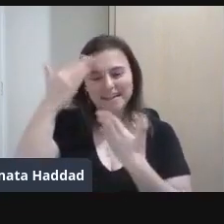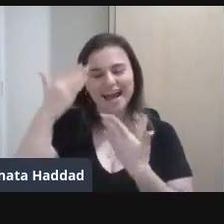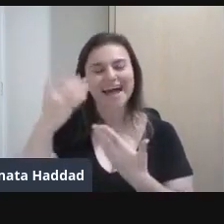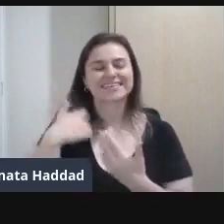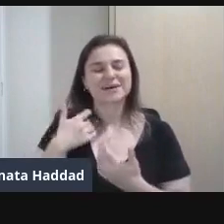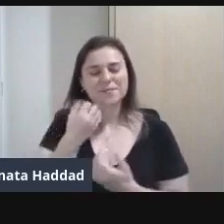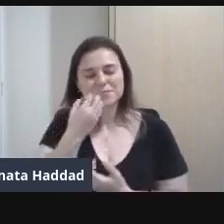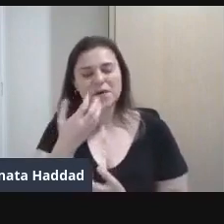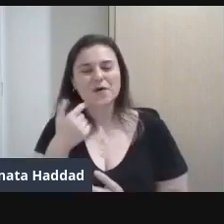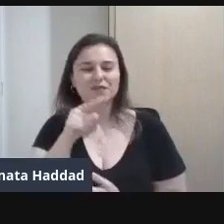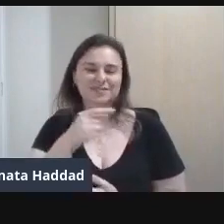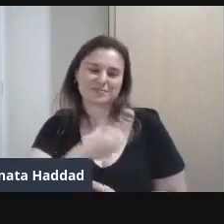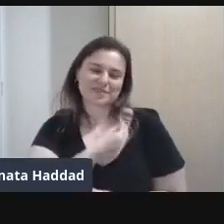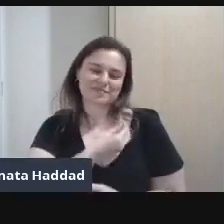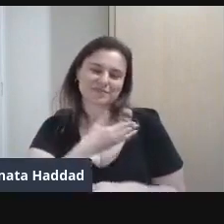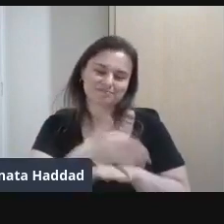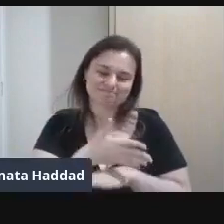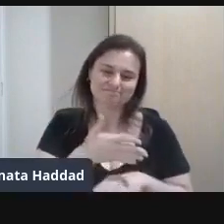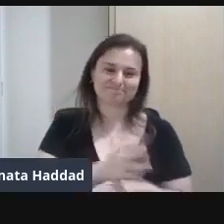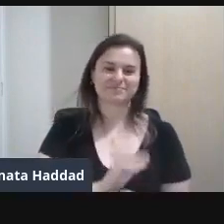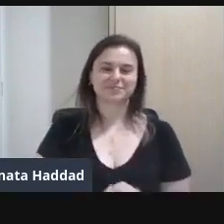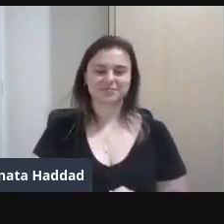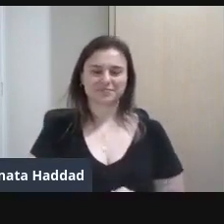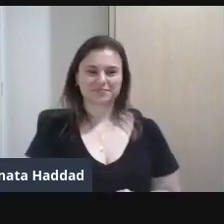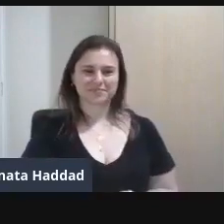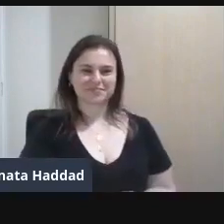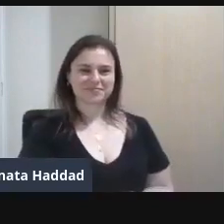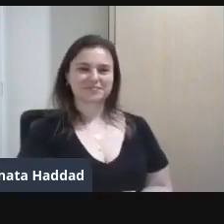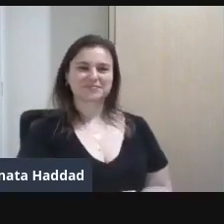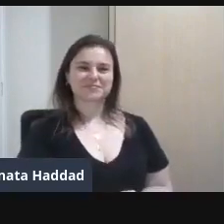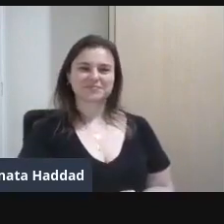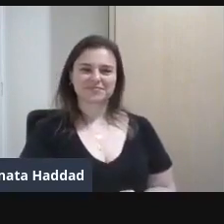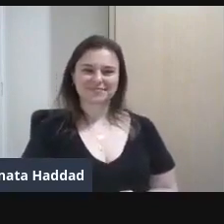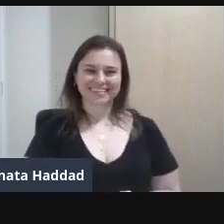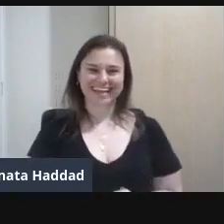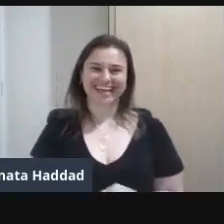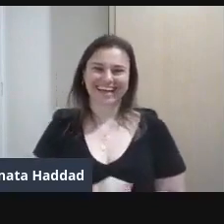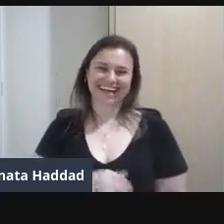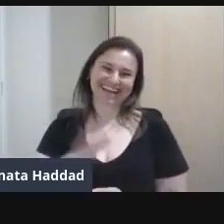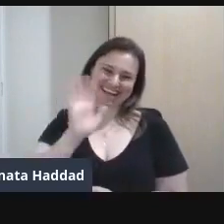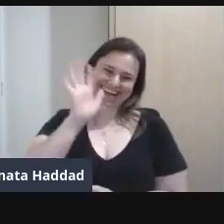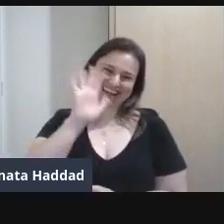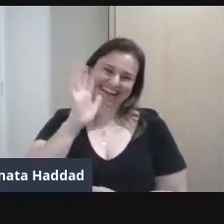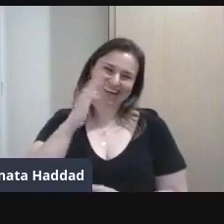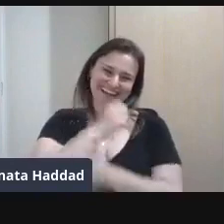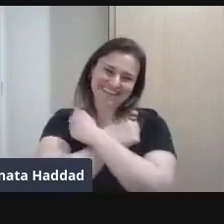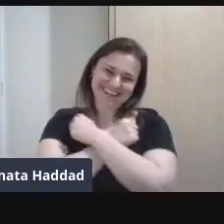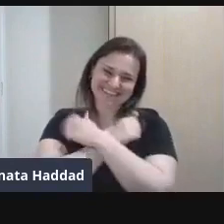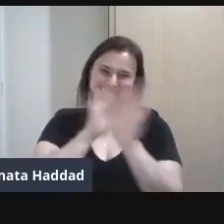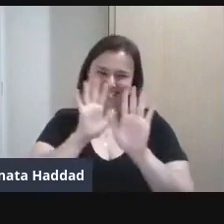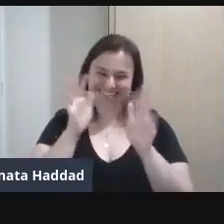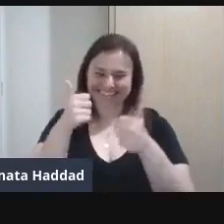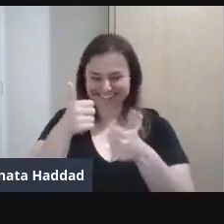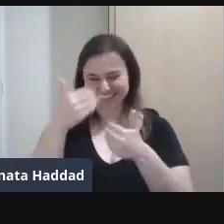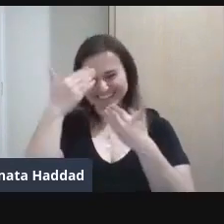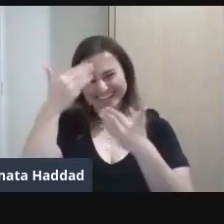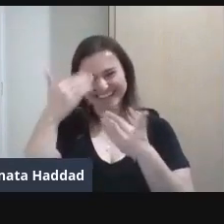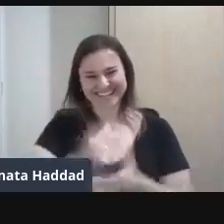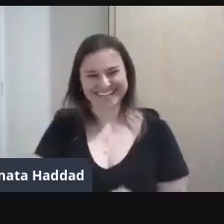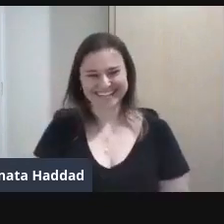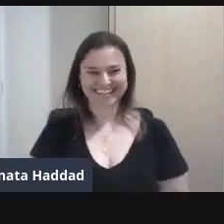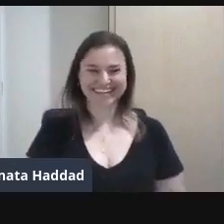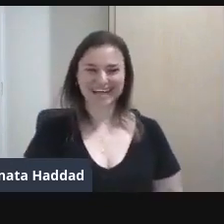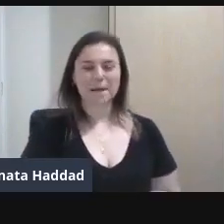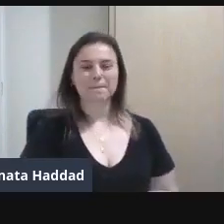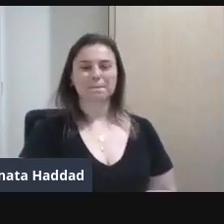conosco Muito legal Abraça a amiga intérprete Ana Paula Viu? Viu? Que beleza